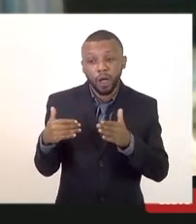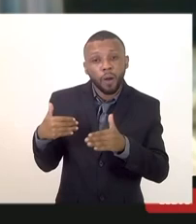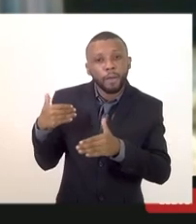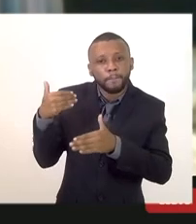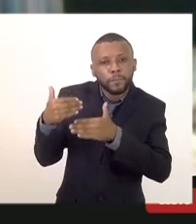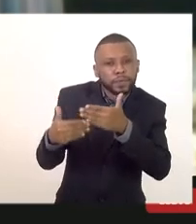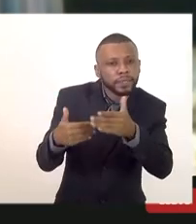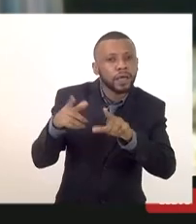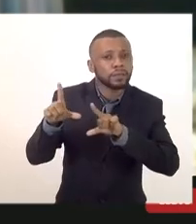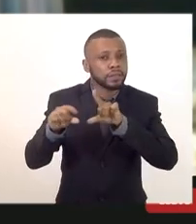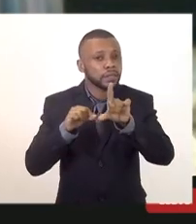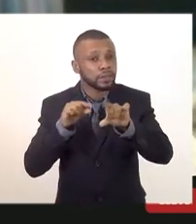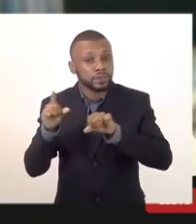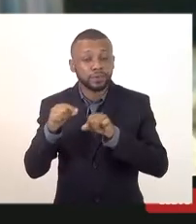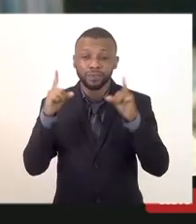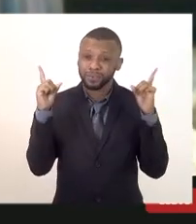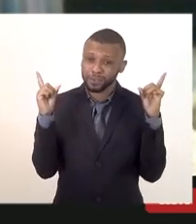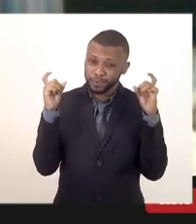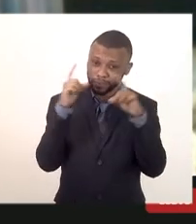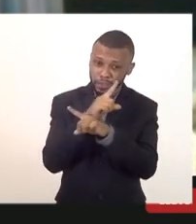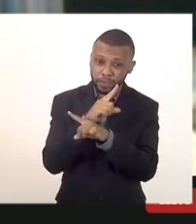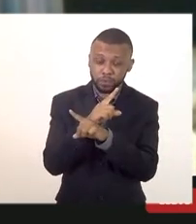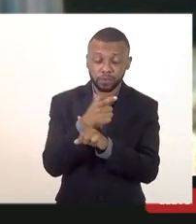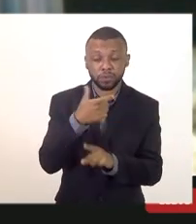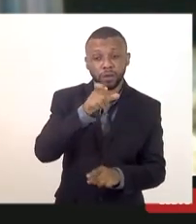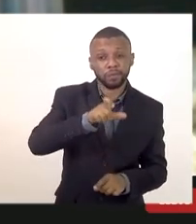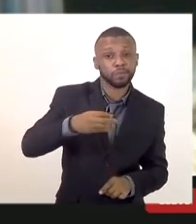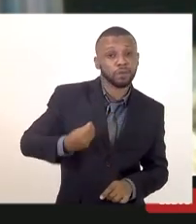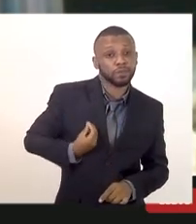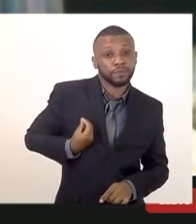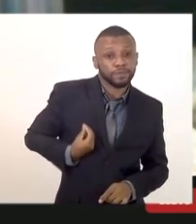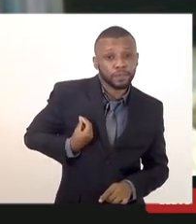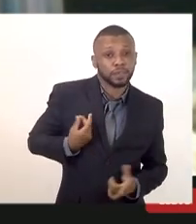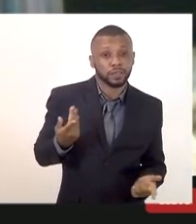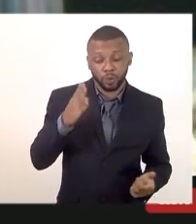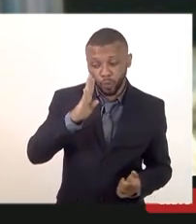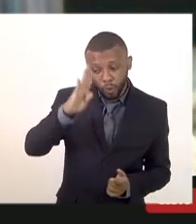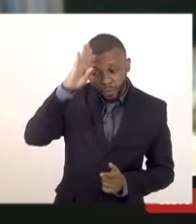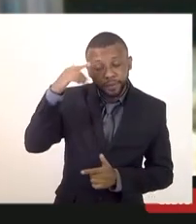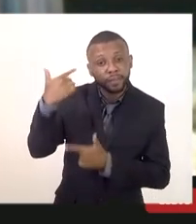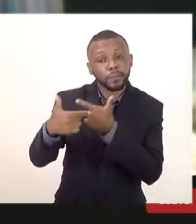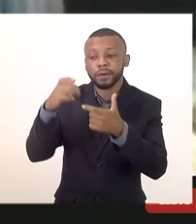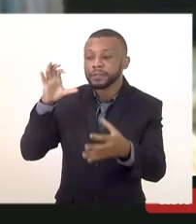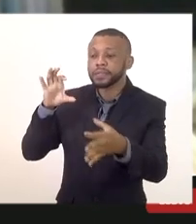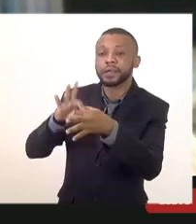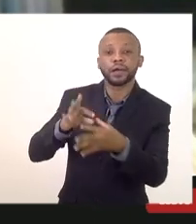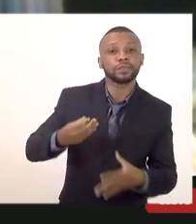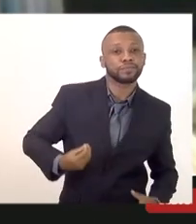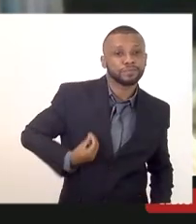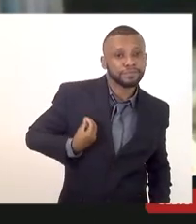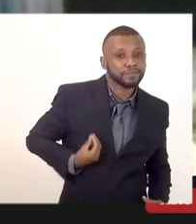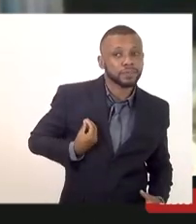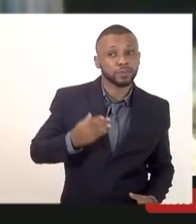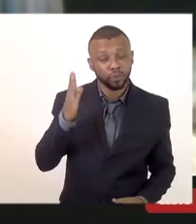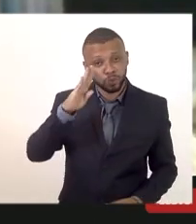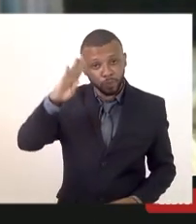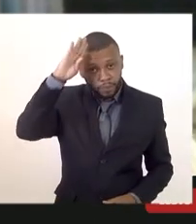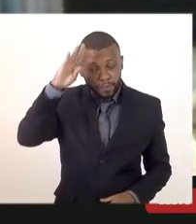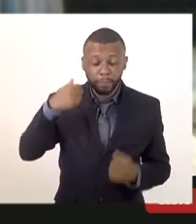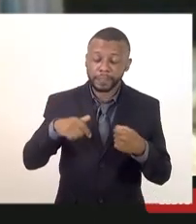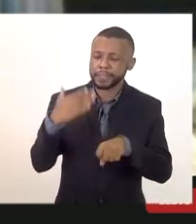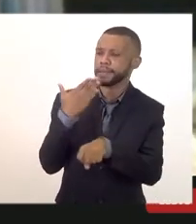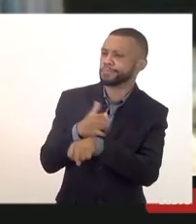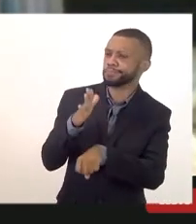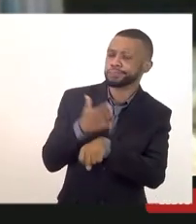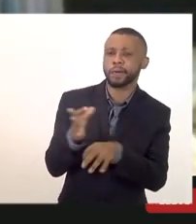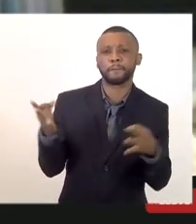um processo seletivo difícil são vidas o corpo de bombeiros trabalha com vidas então o bombeiro tem que ser muito bem treinado e